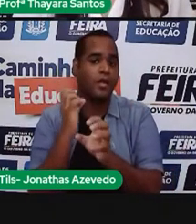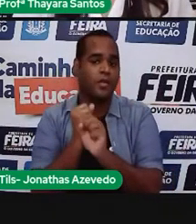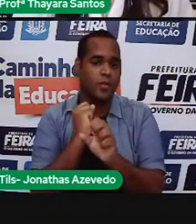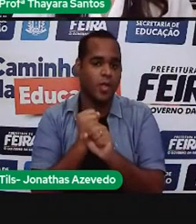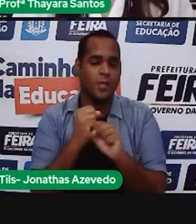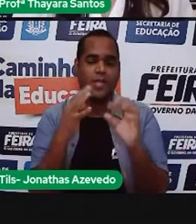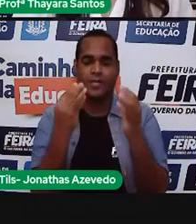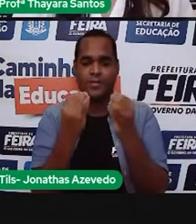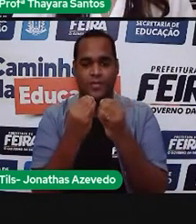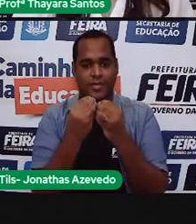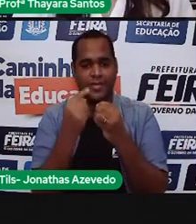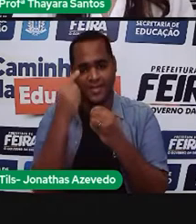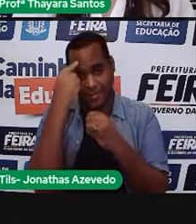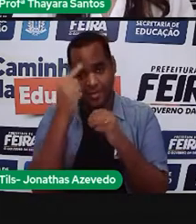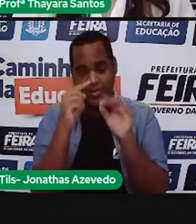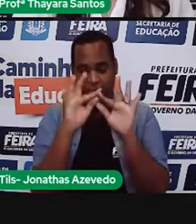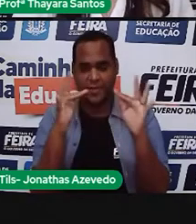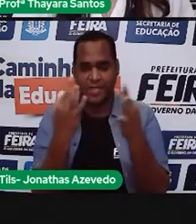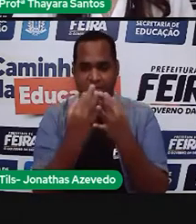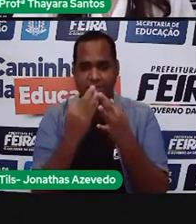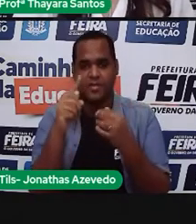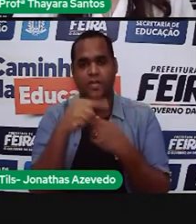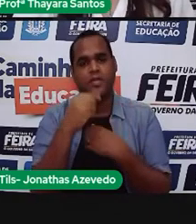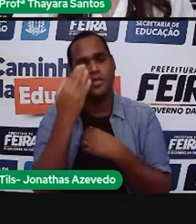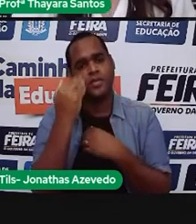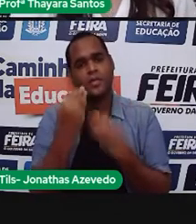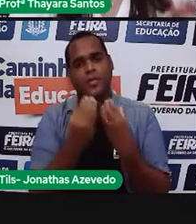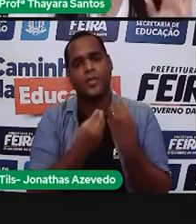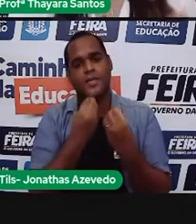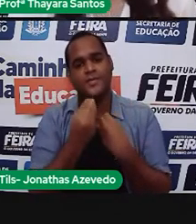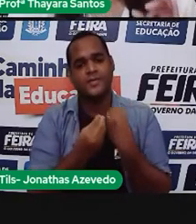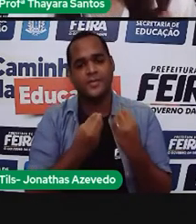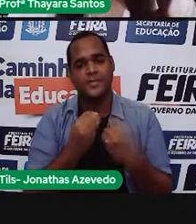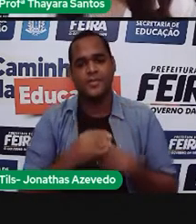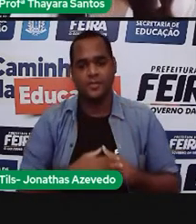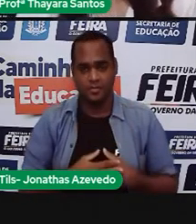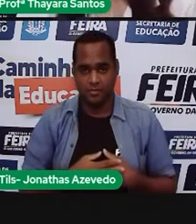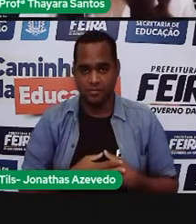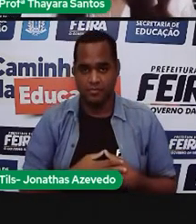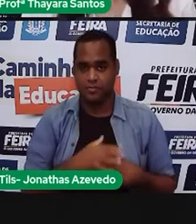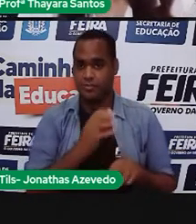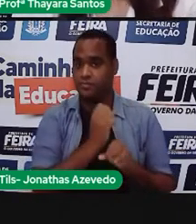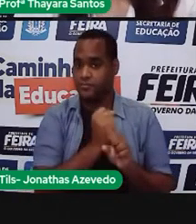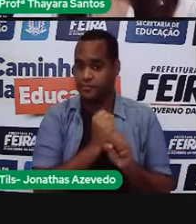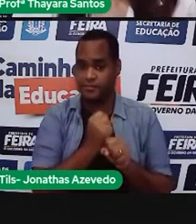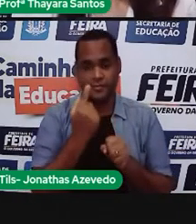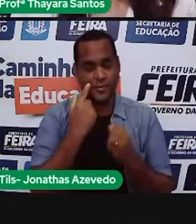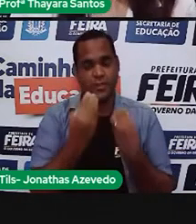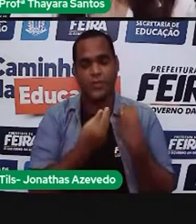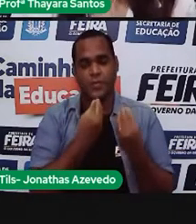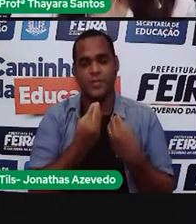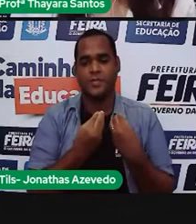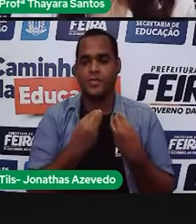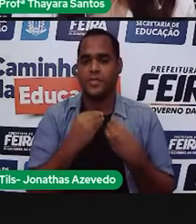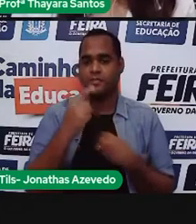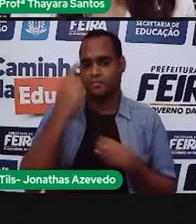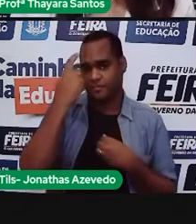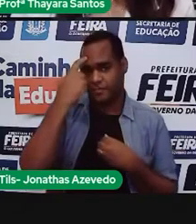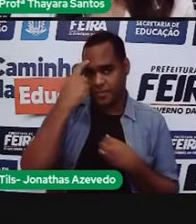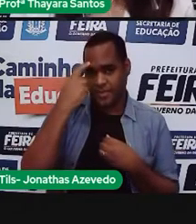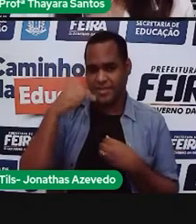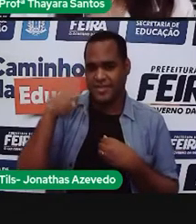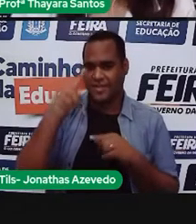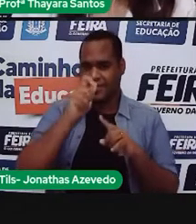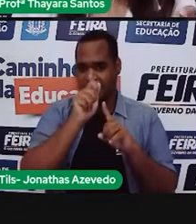da tarifa daquela família, como é que a gente pode fazer? Como é que a gente vai calcular? Vamos lá. Então, pensando que